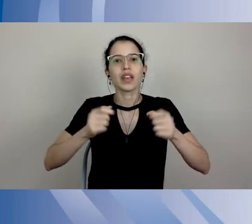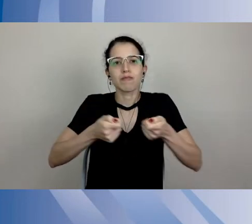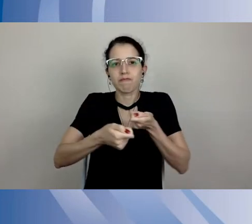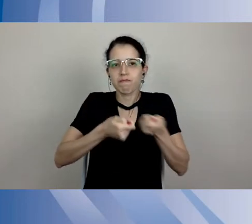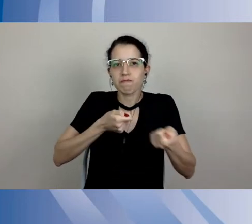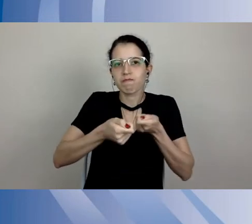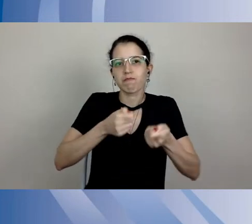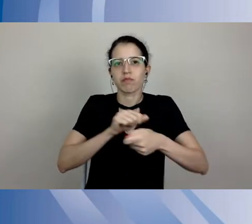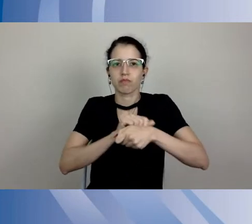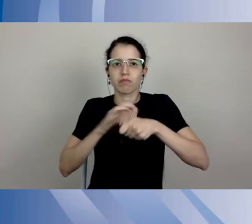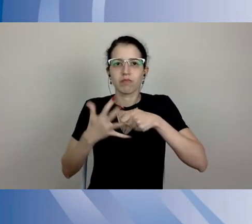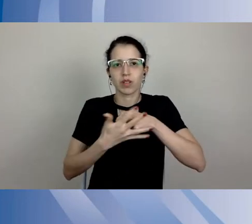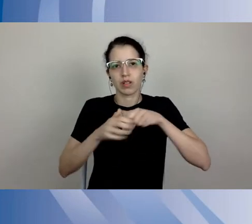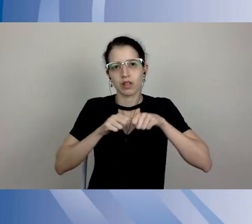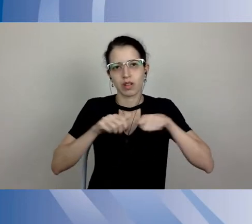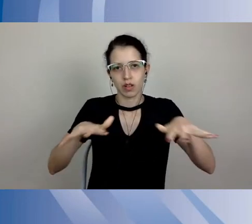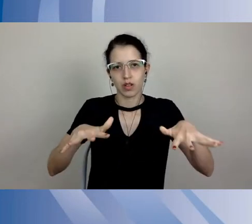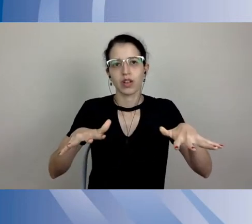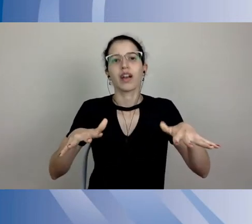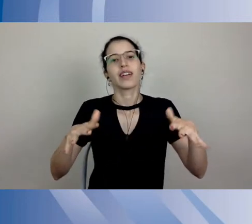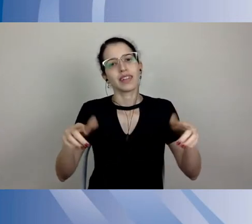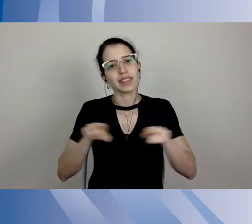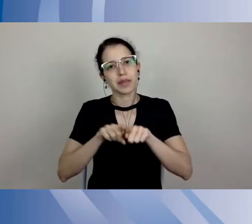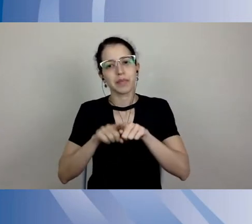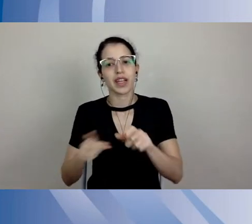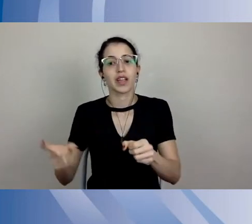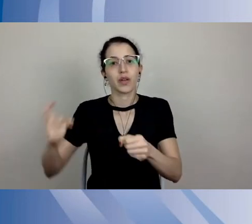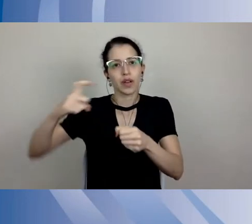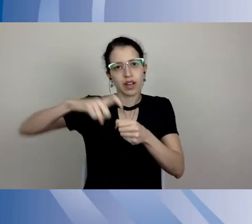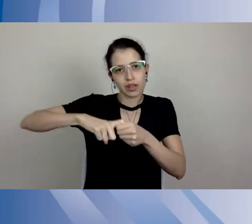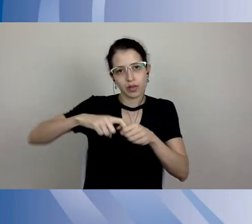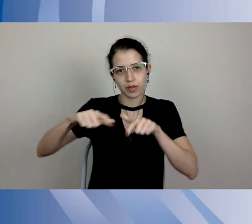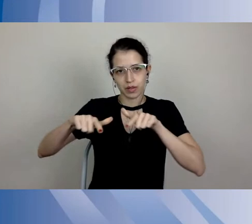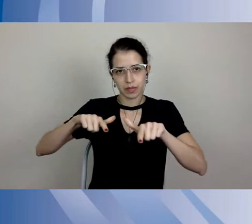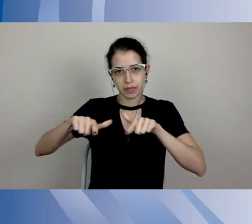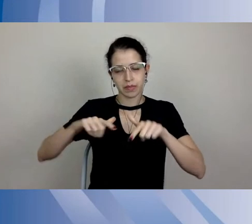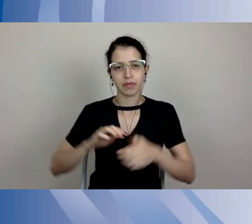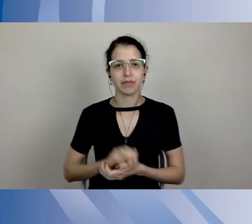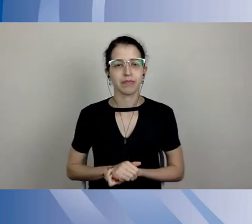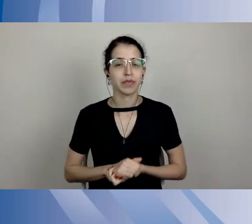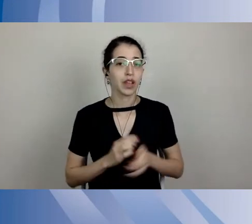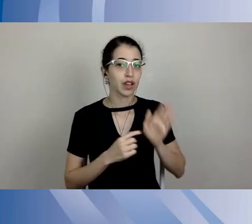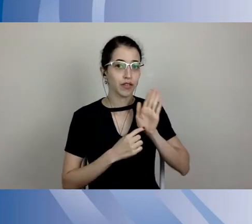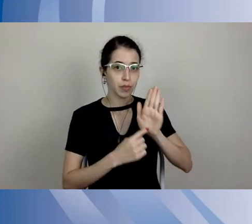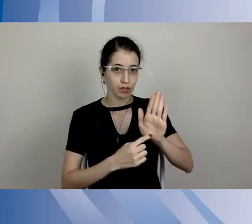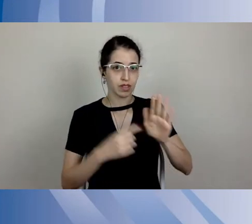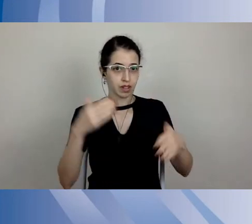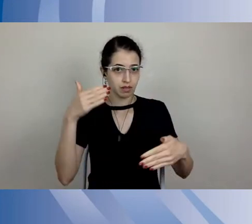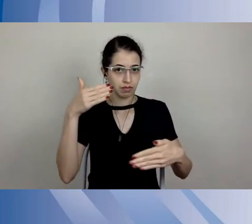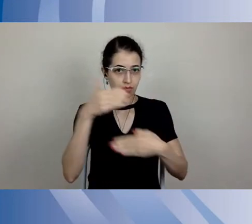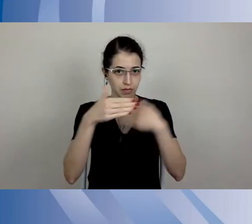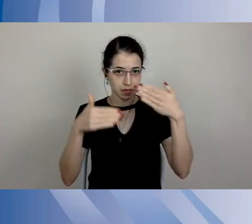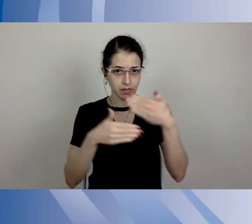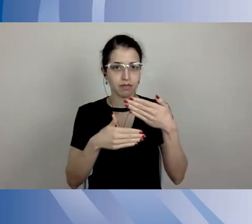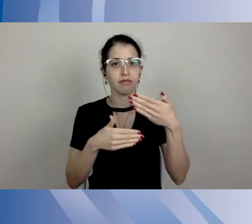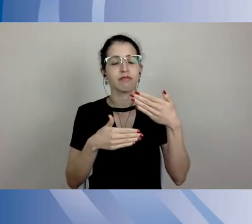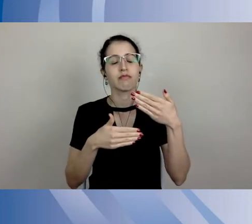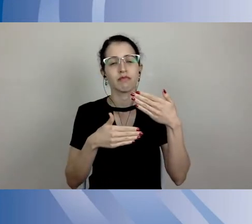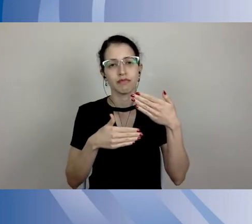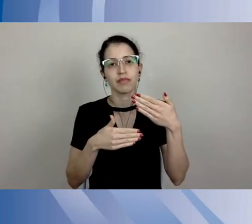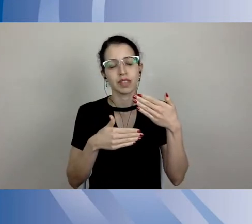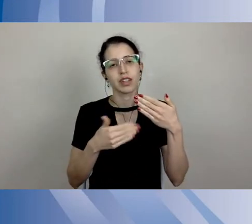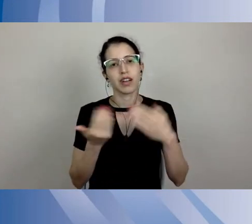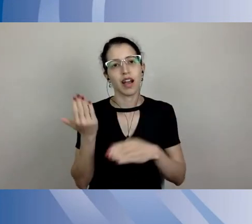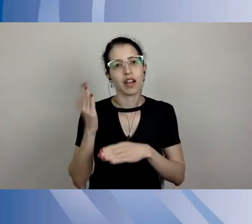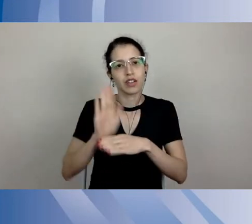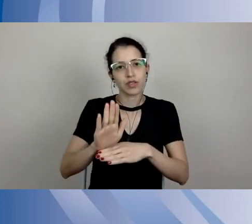retorno das atividades. Eu vou projetar aqui na tela um material que pode ajudar um